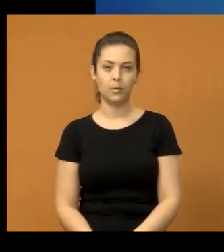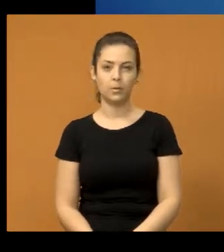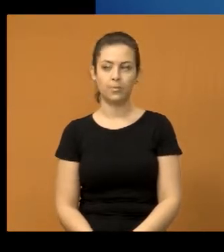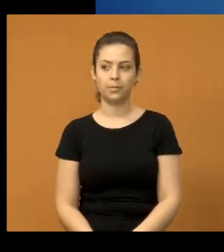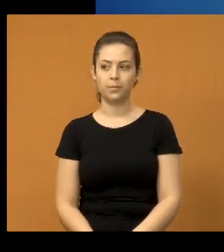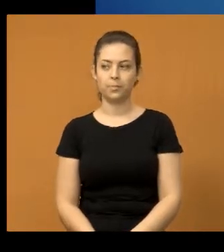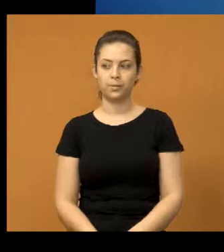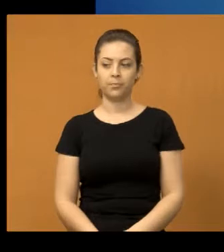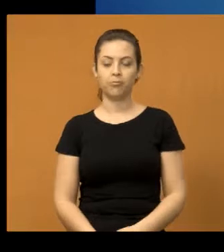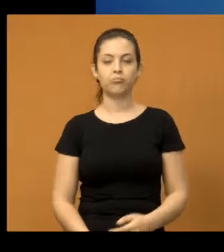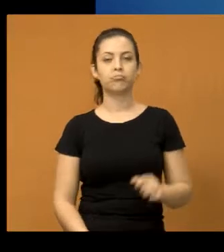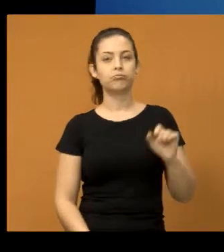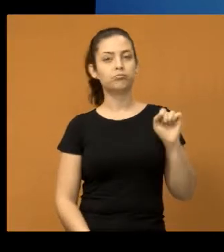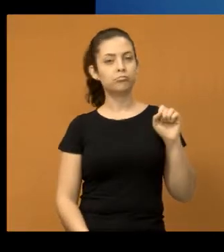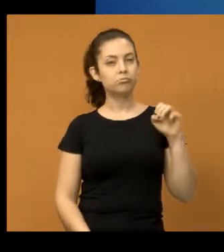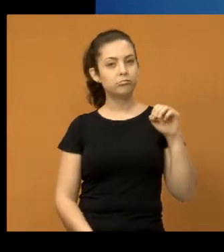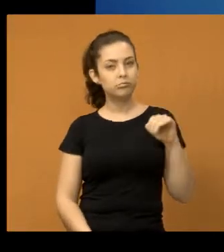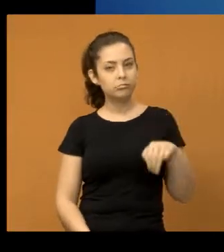E agora sim,